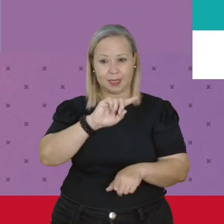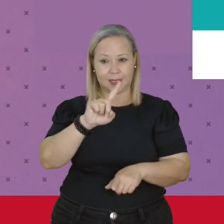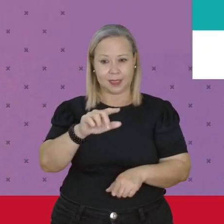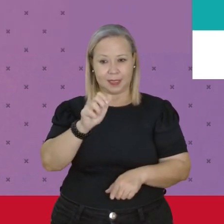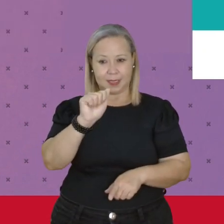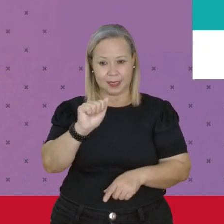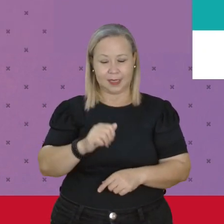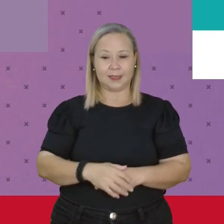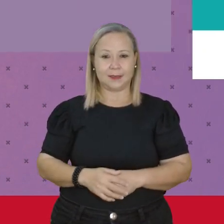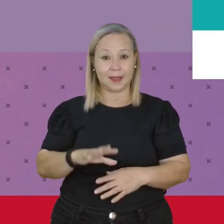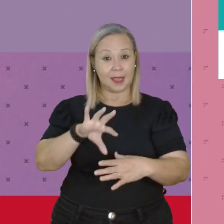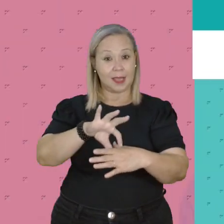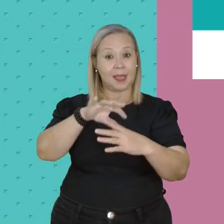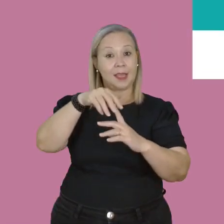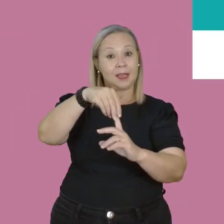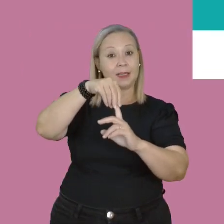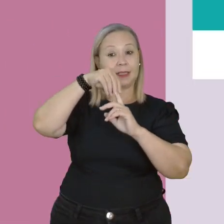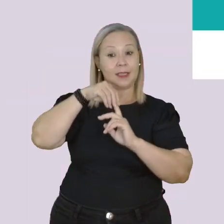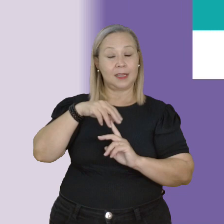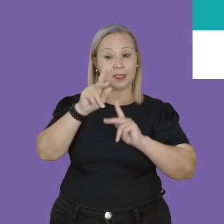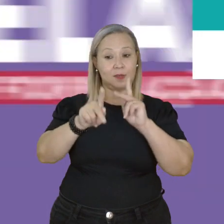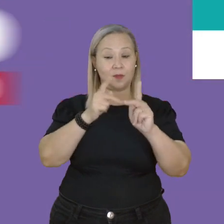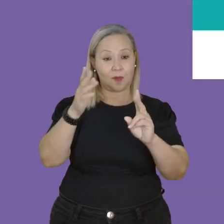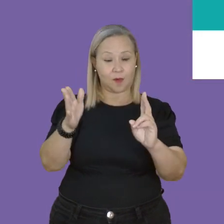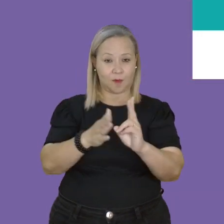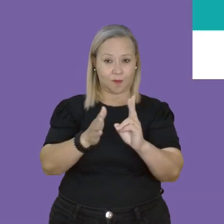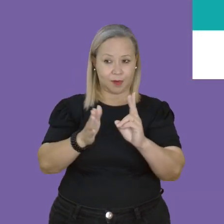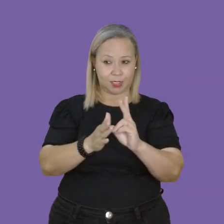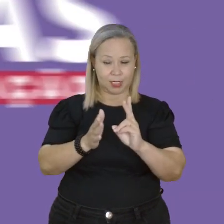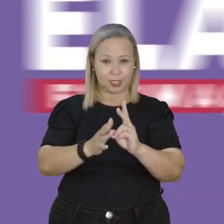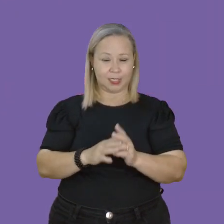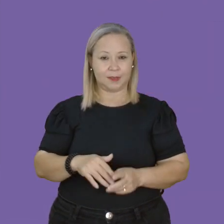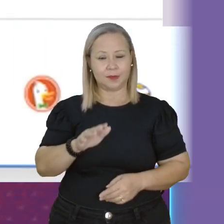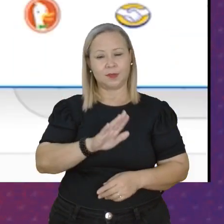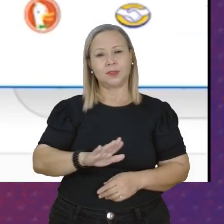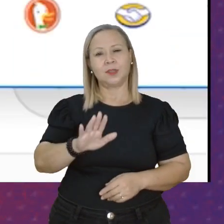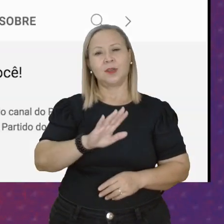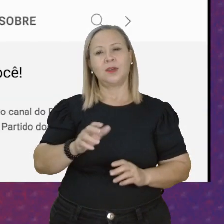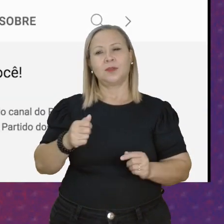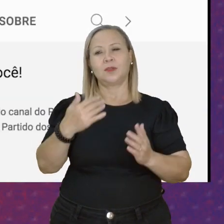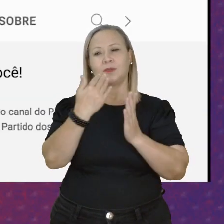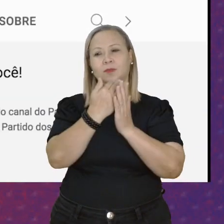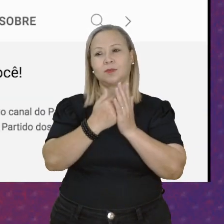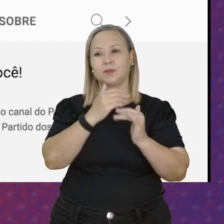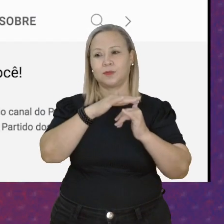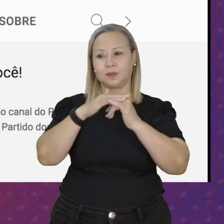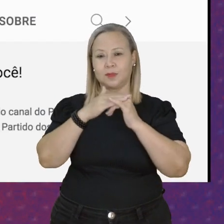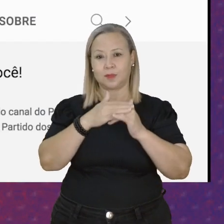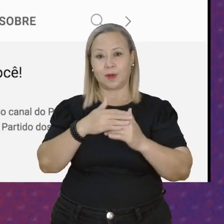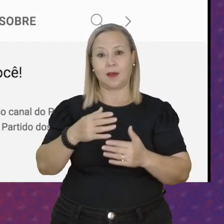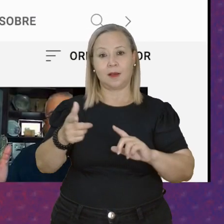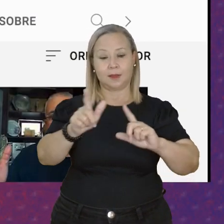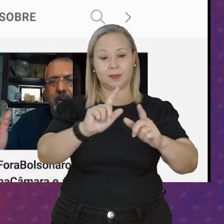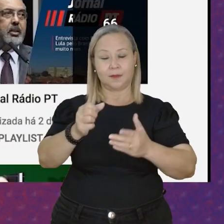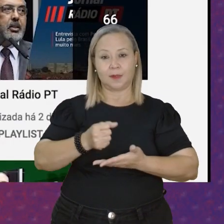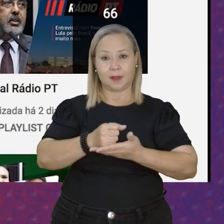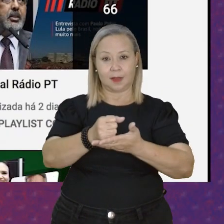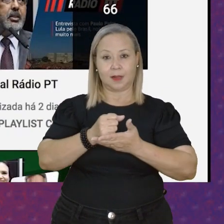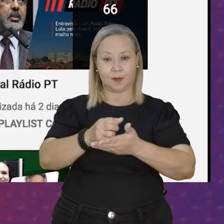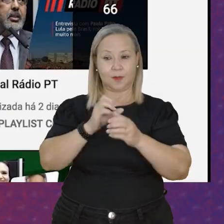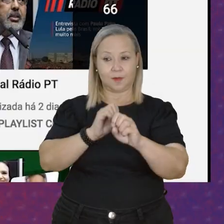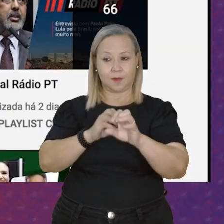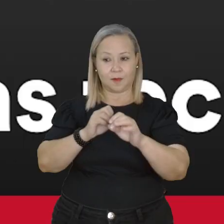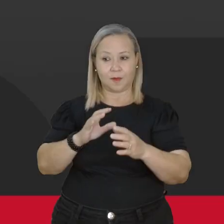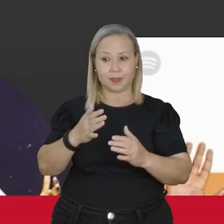Liderança Do povo Tapuia Todos os nossos Programas Estão na playlist TV Elas por Elas Formação No